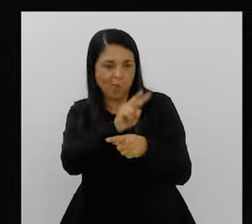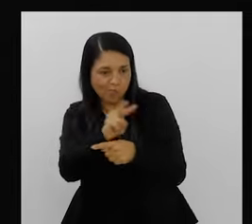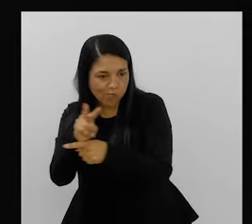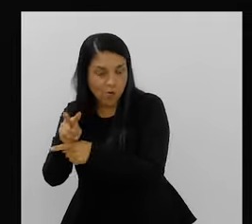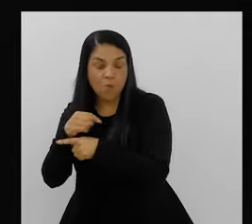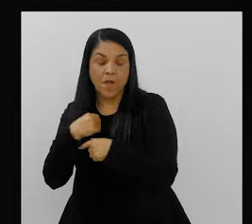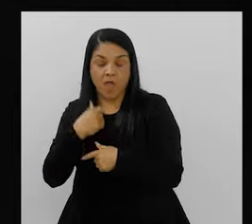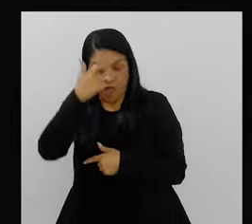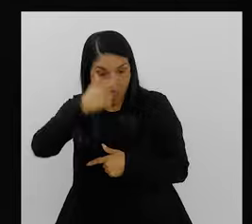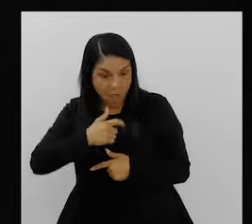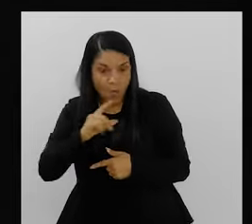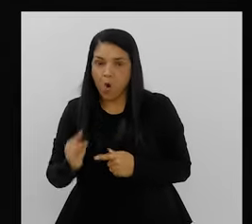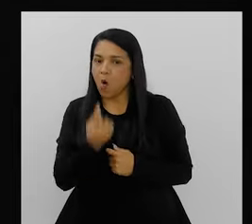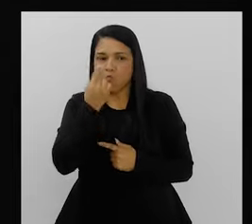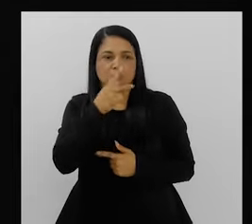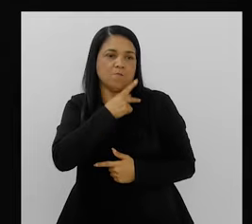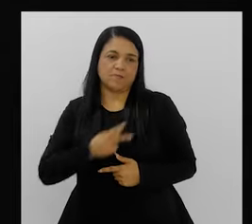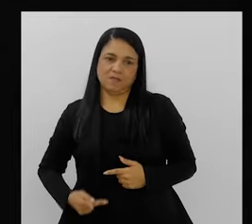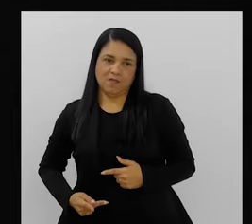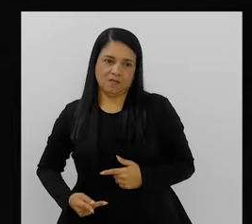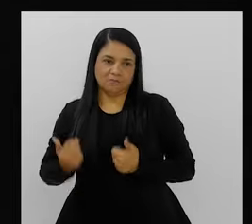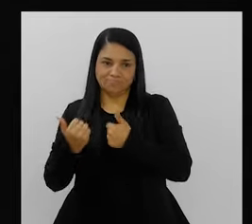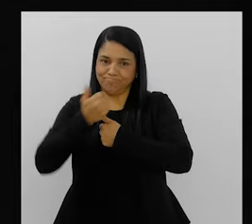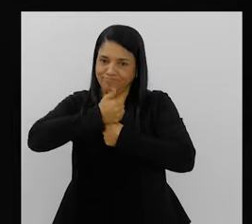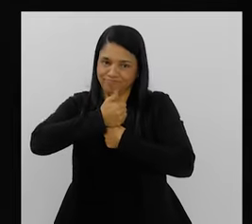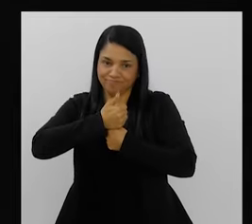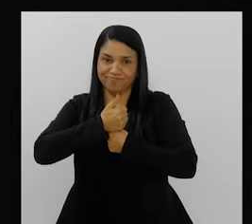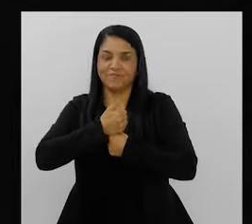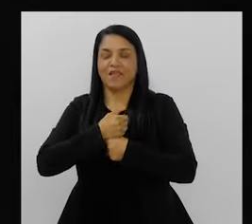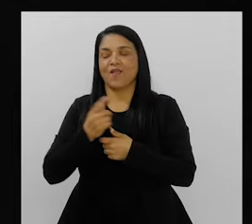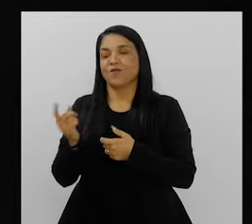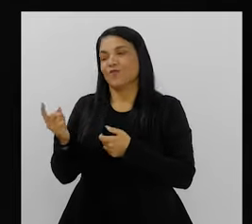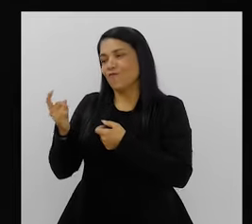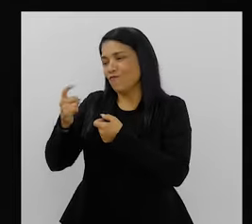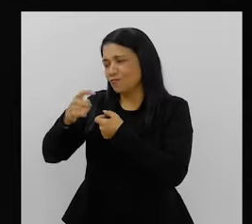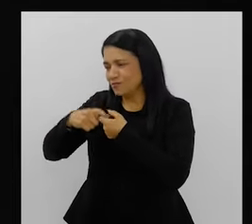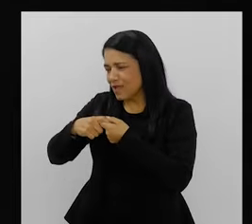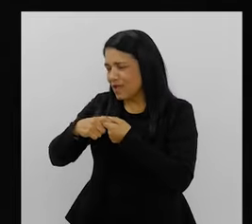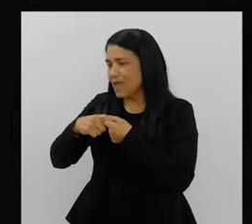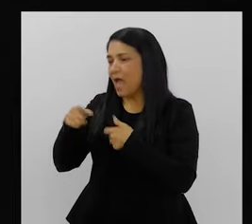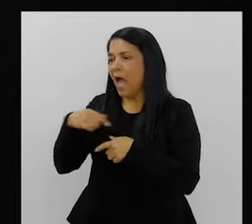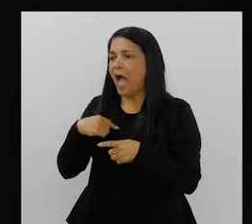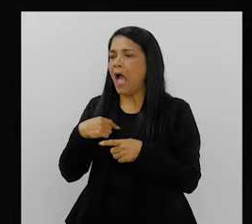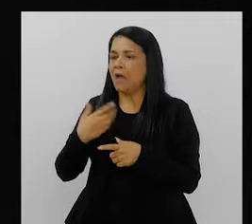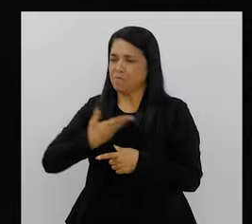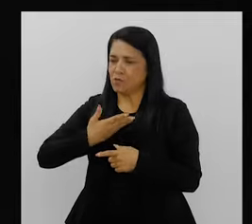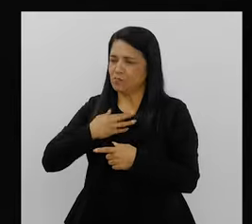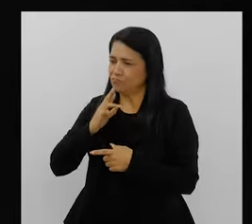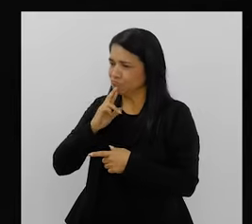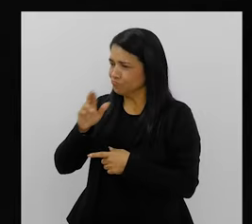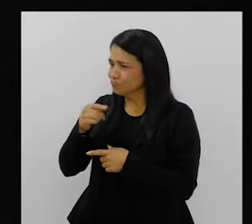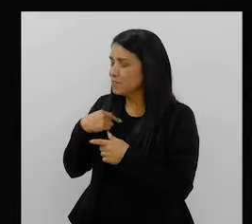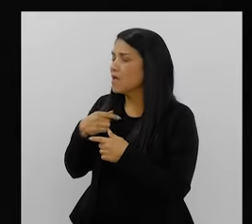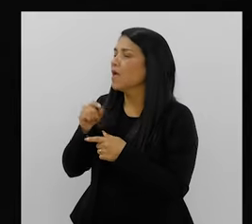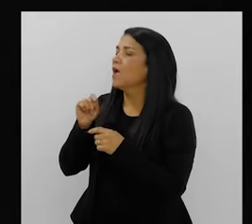Mas para assumir o posto de presidente, só pode ser eu. Aí, quando eu voltei, um amigo meu me encontrou e falou, encontrei a Luma. E aí eu